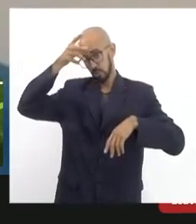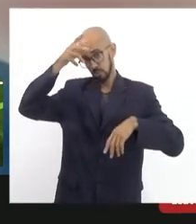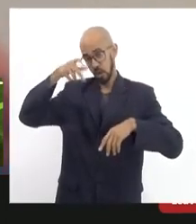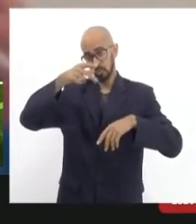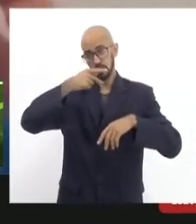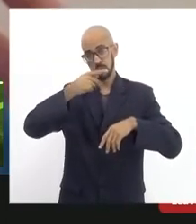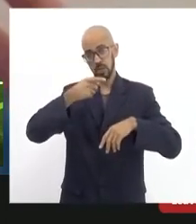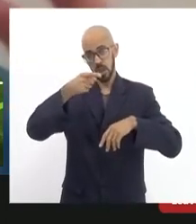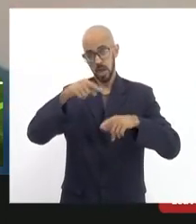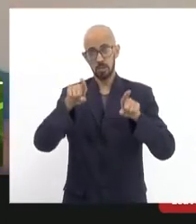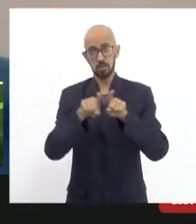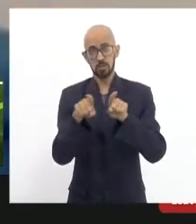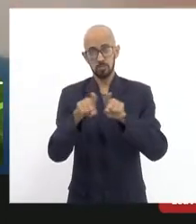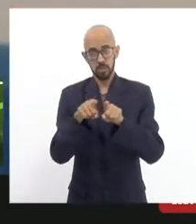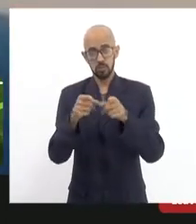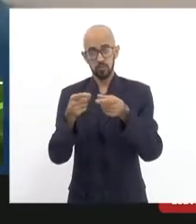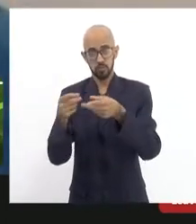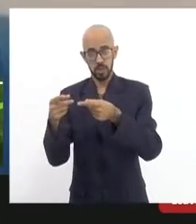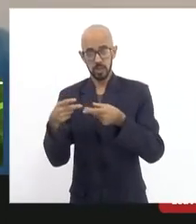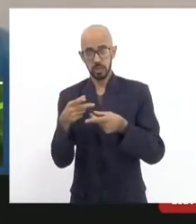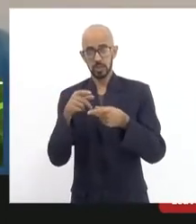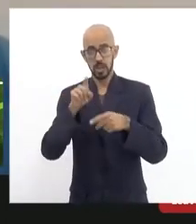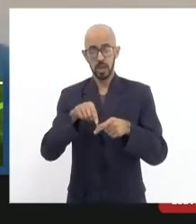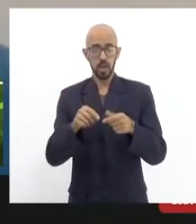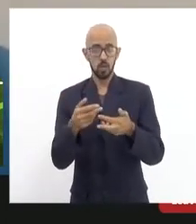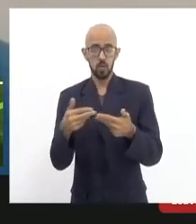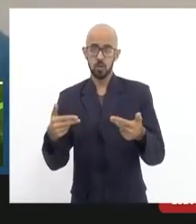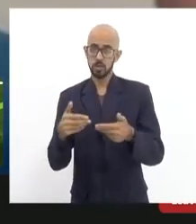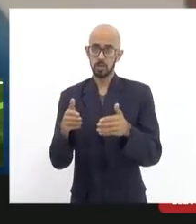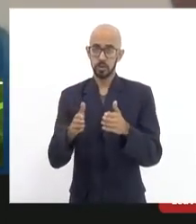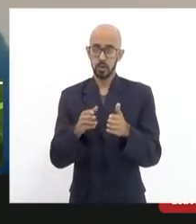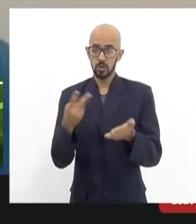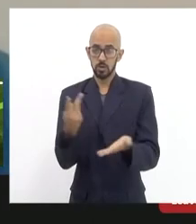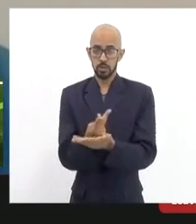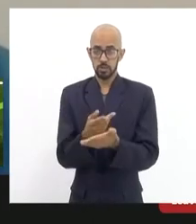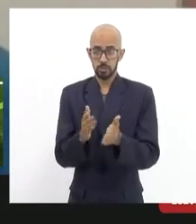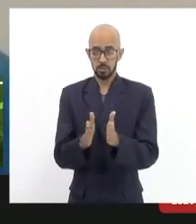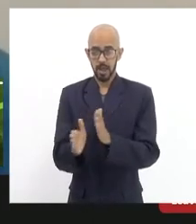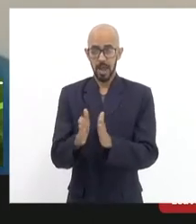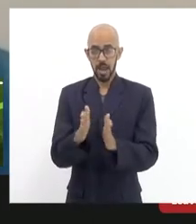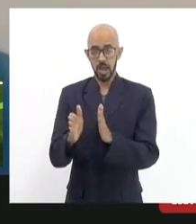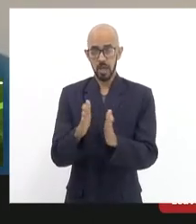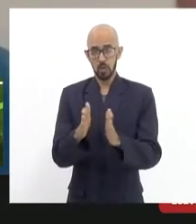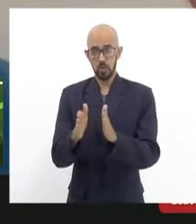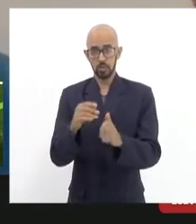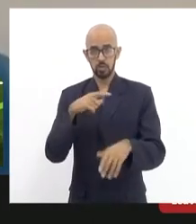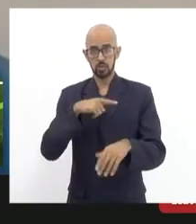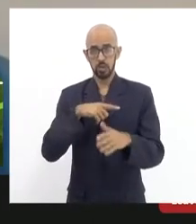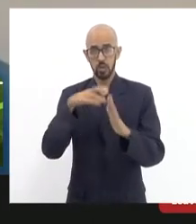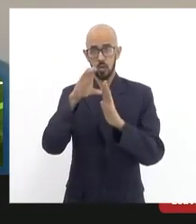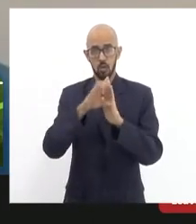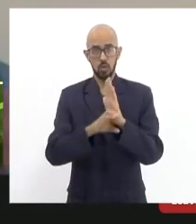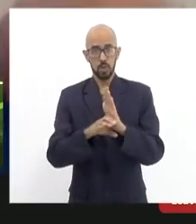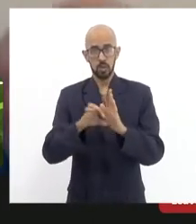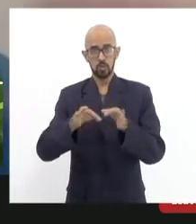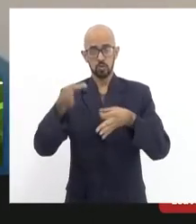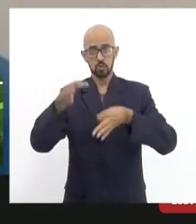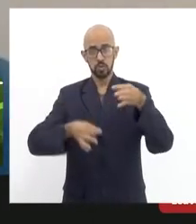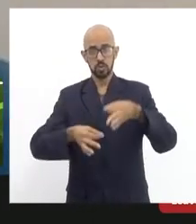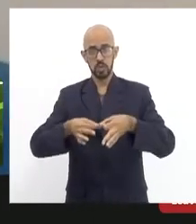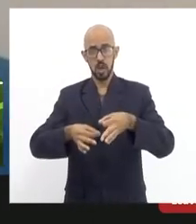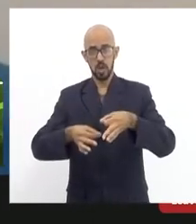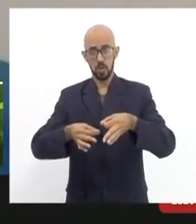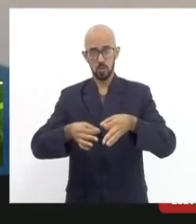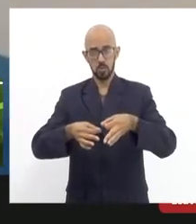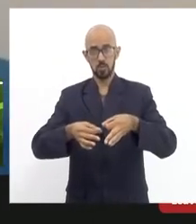a questão da privatização são linhas que estão correndo paralelas o que nós temos é um comando judicial efetivo que condena o Estado do Rio de Janeiro e